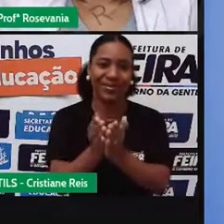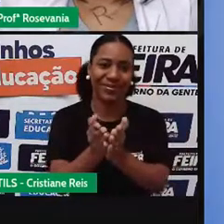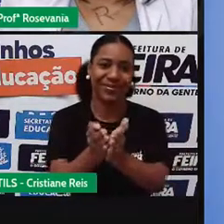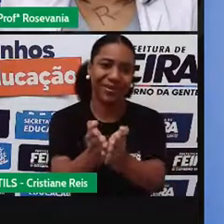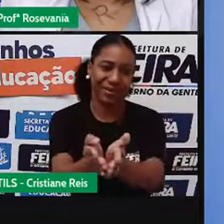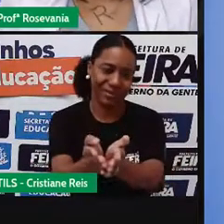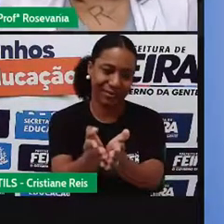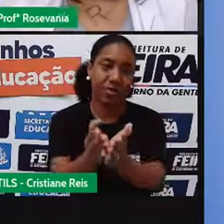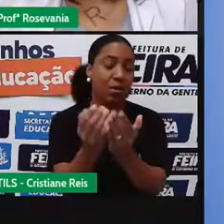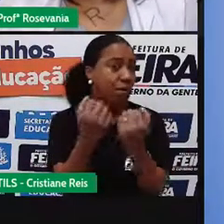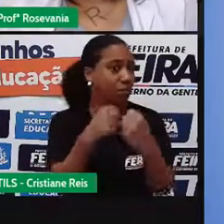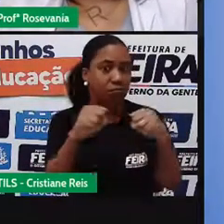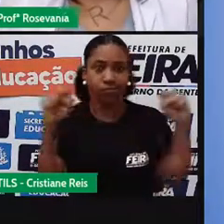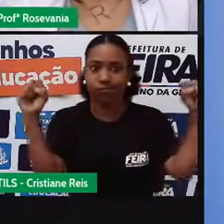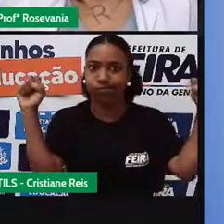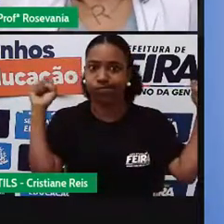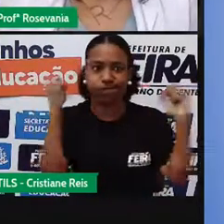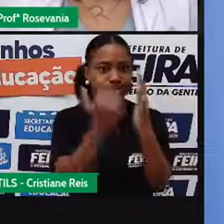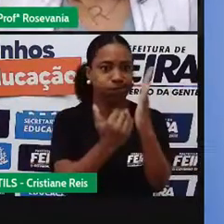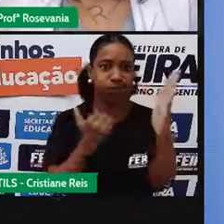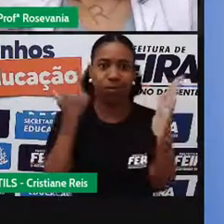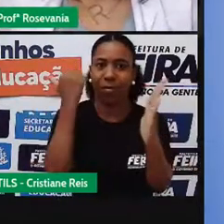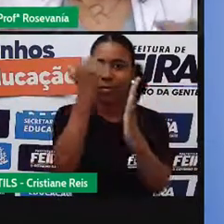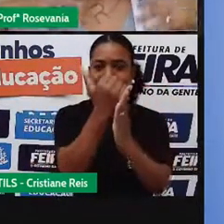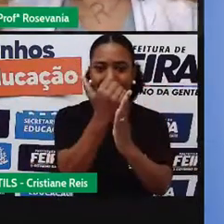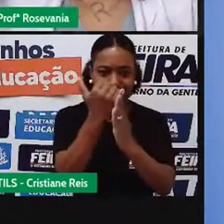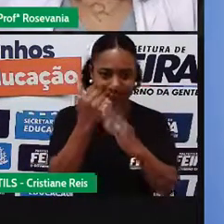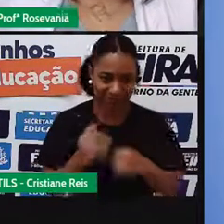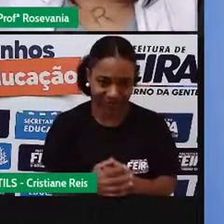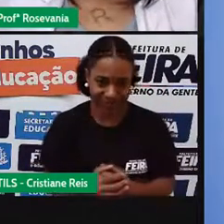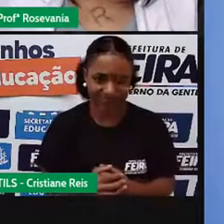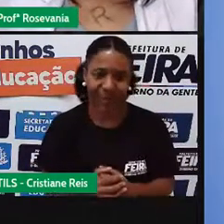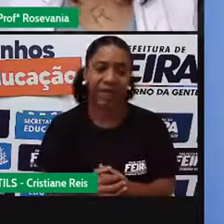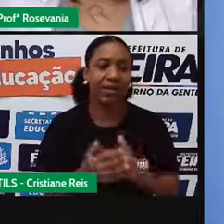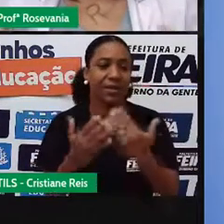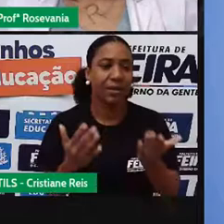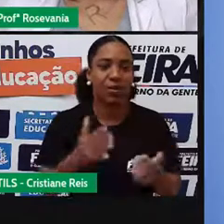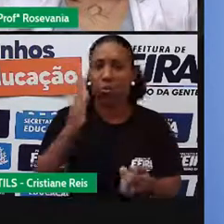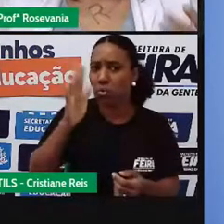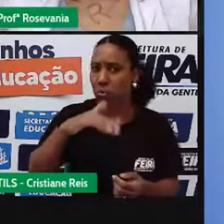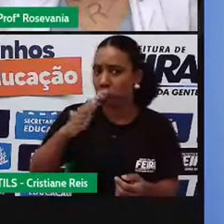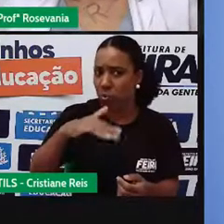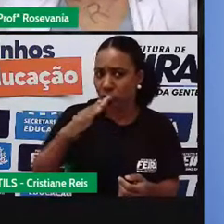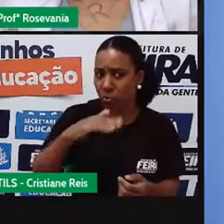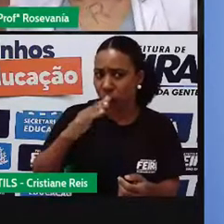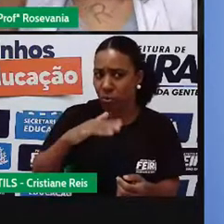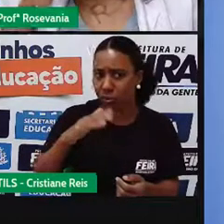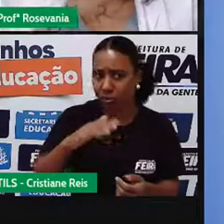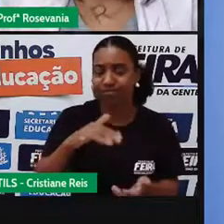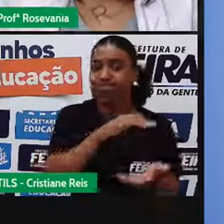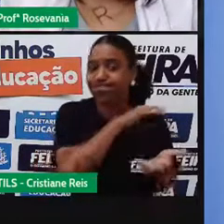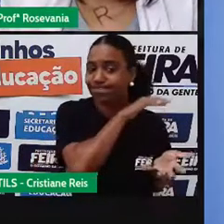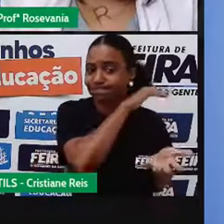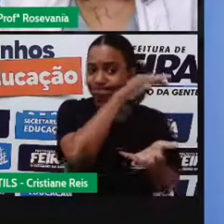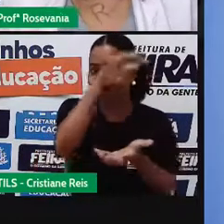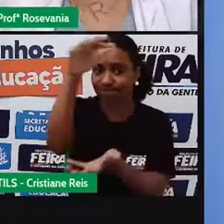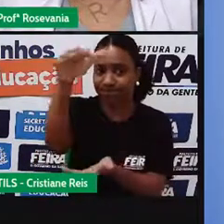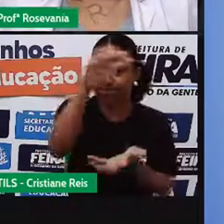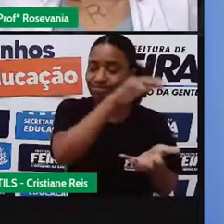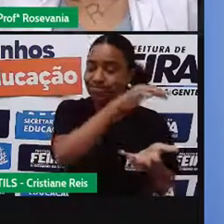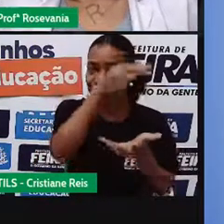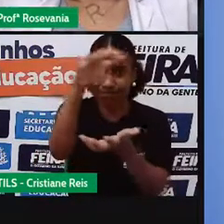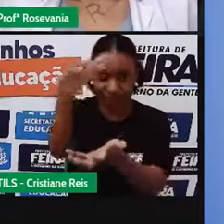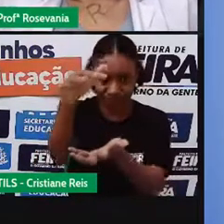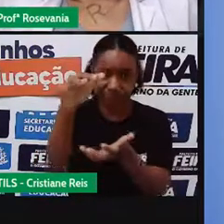carga, menor custo de transporte, né, porque ele leva uma quantidade maior de produtos de uma vez só, então isso pode reduzir